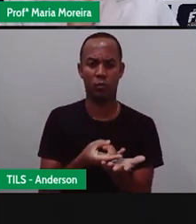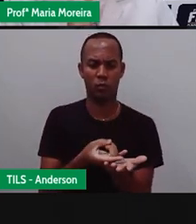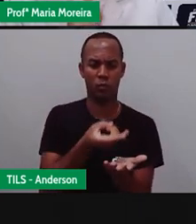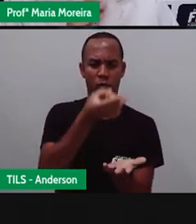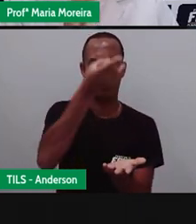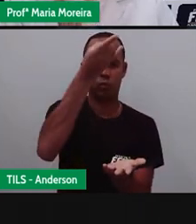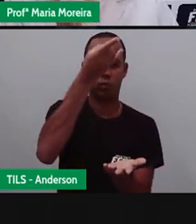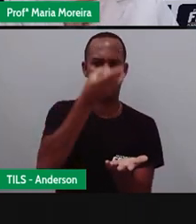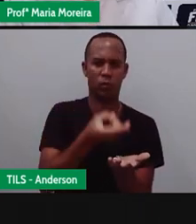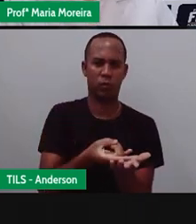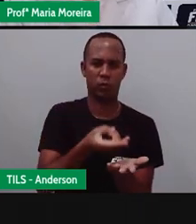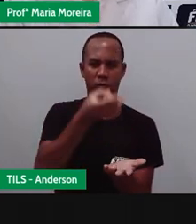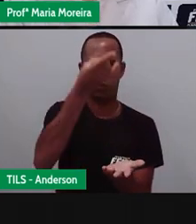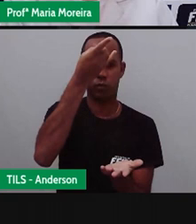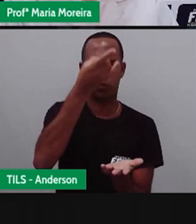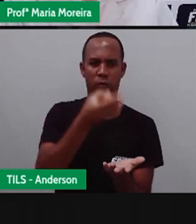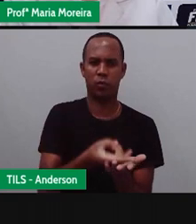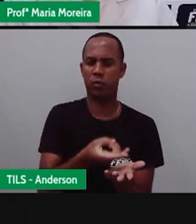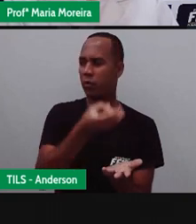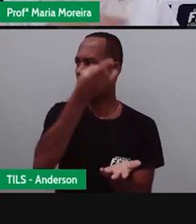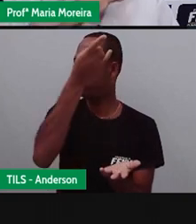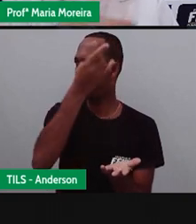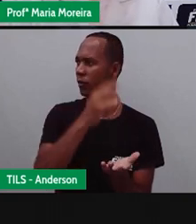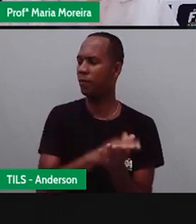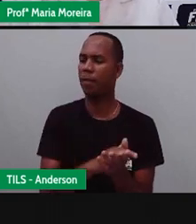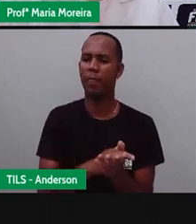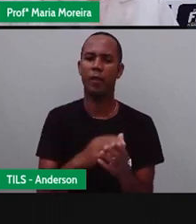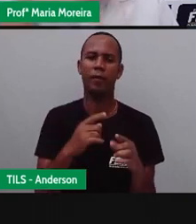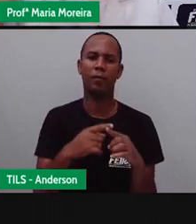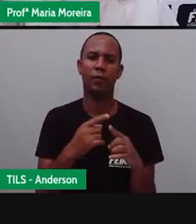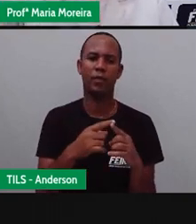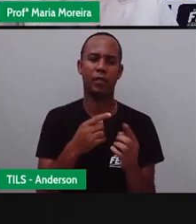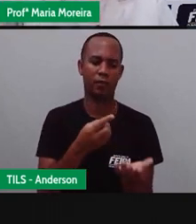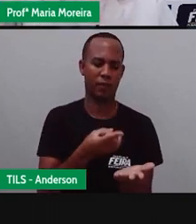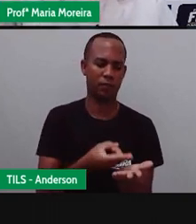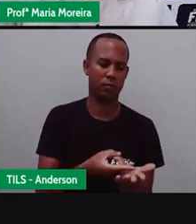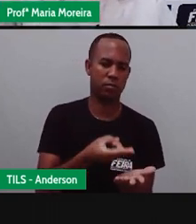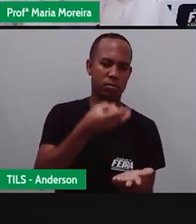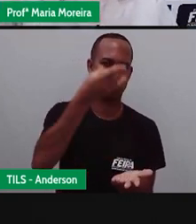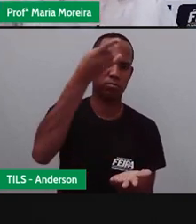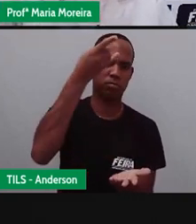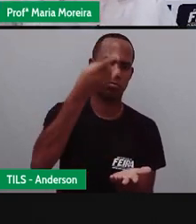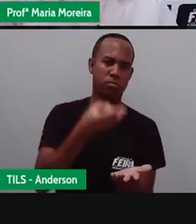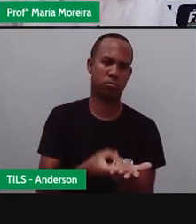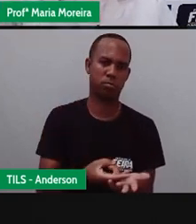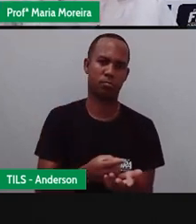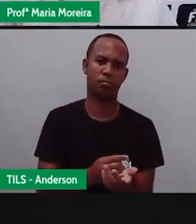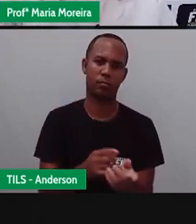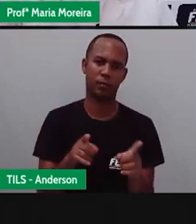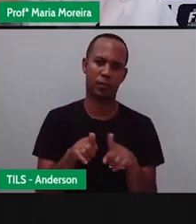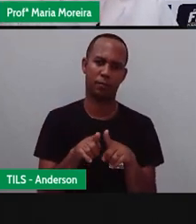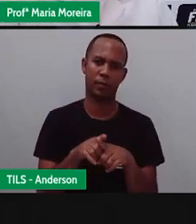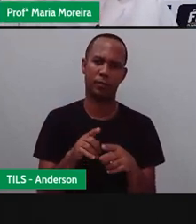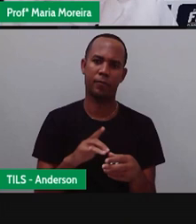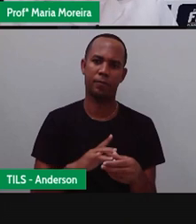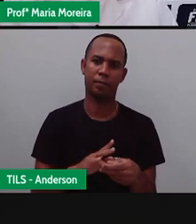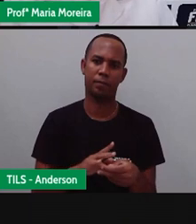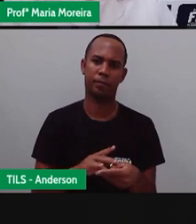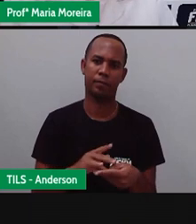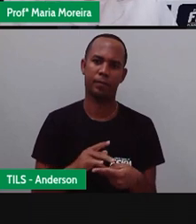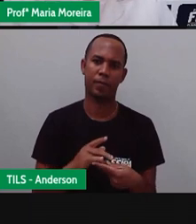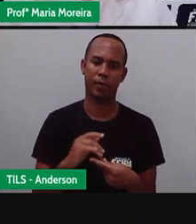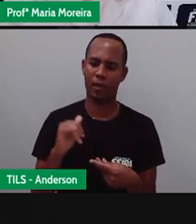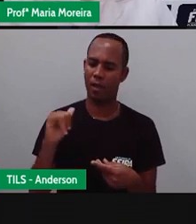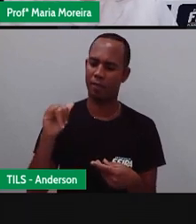Né? Por quê? Por que é o meio de transporte e elevador? Porque te leva de um local a outro. Não é isso? E